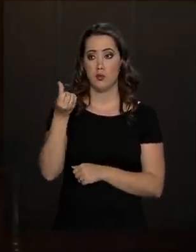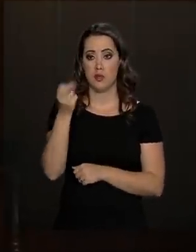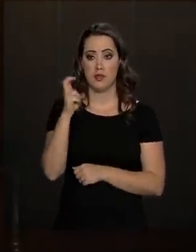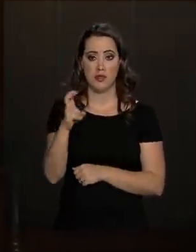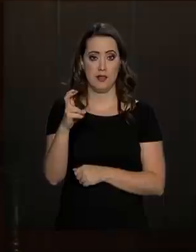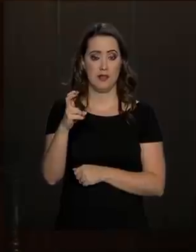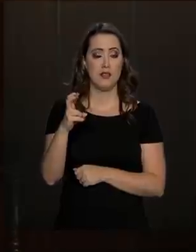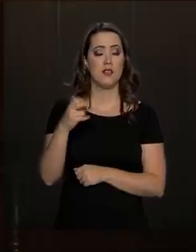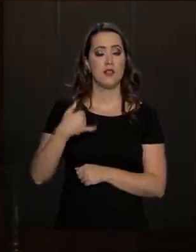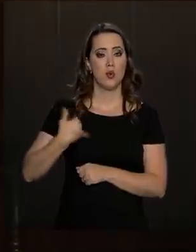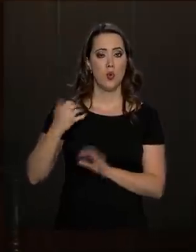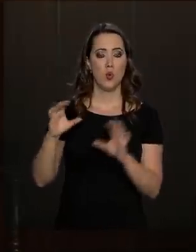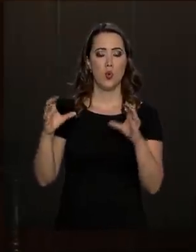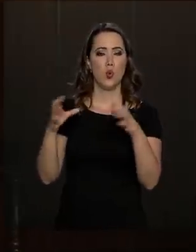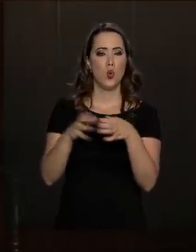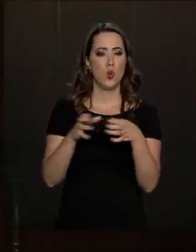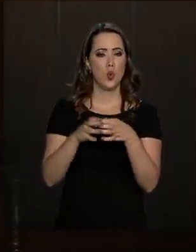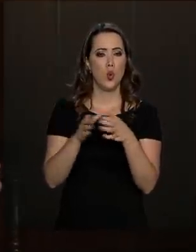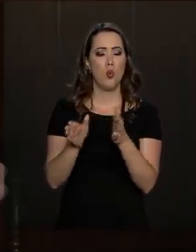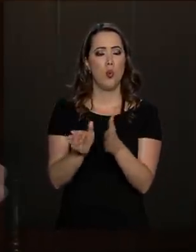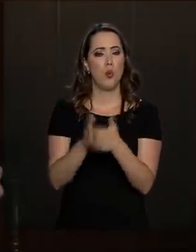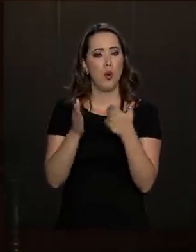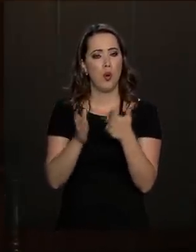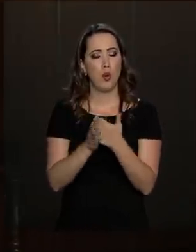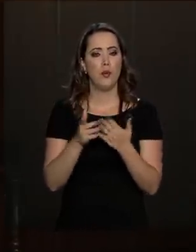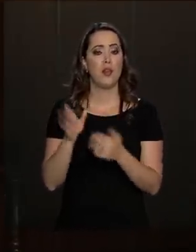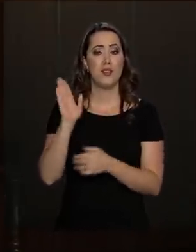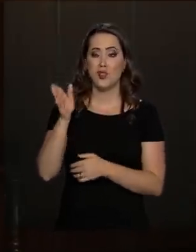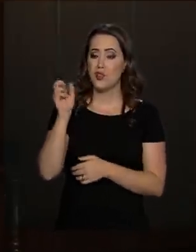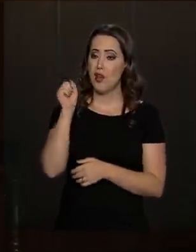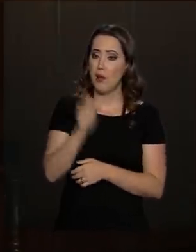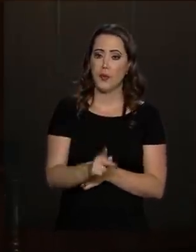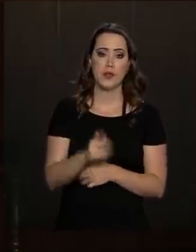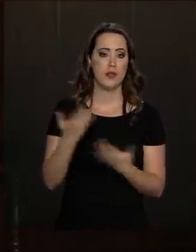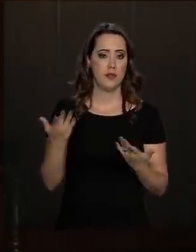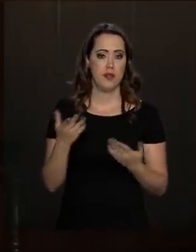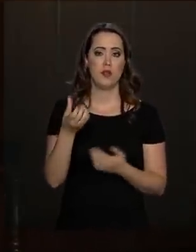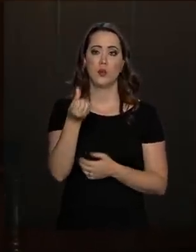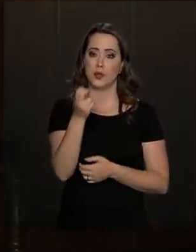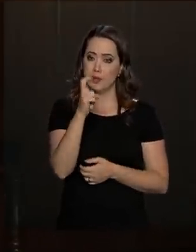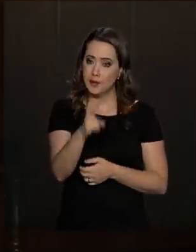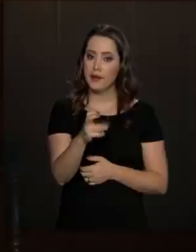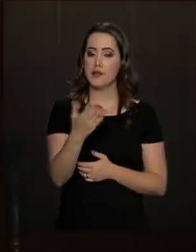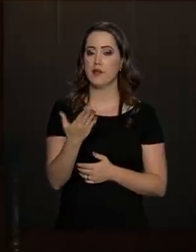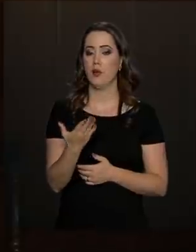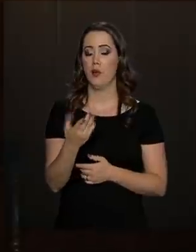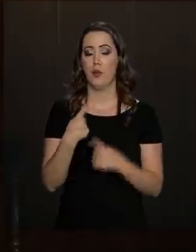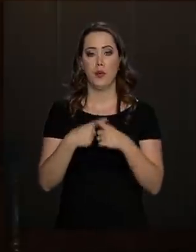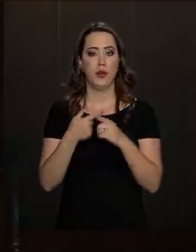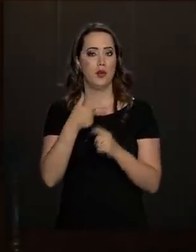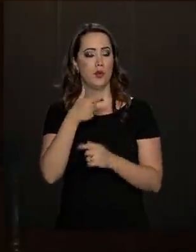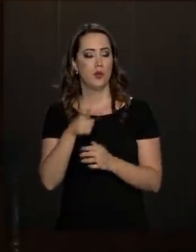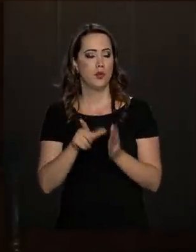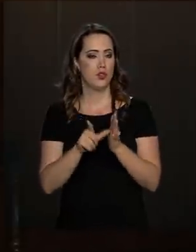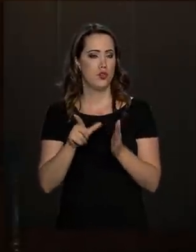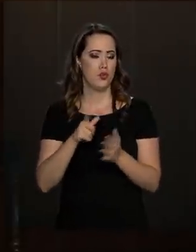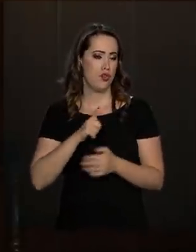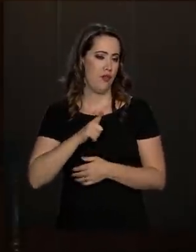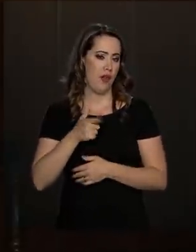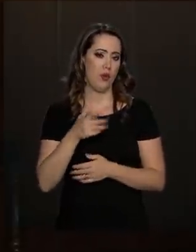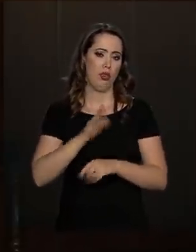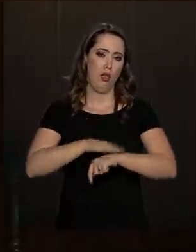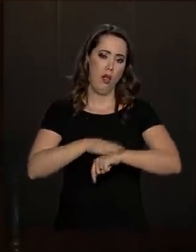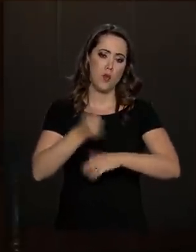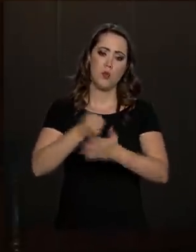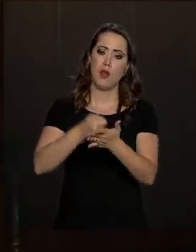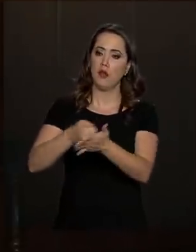as classes mais pobres, os indivíduos mais pobres, os desfavorecidos, já estão se aposentando com 65 anos, porque não tiveram tempo suficiente de contribuição.